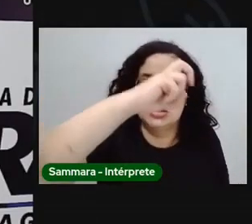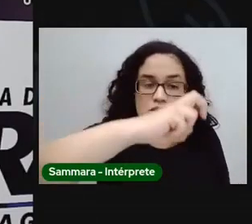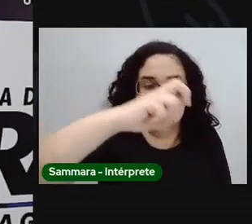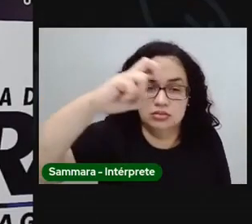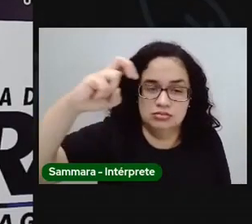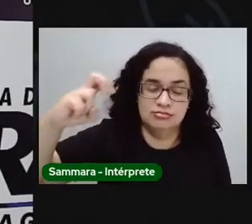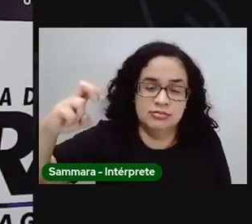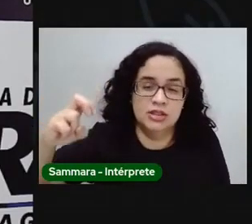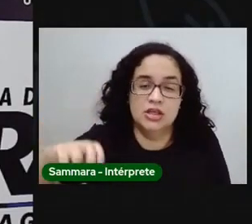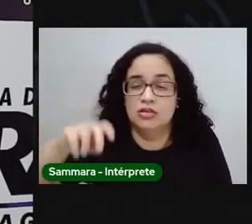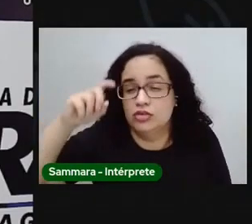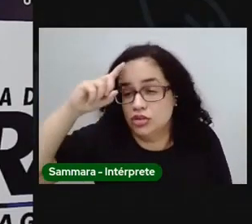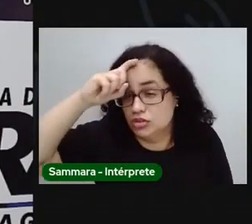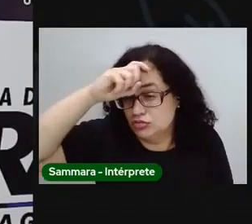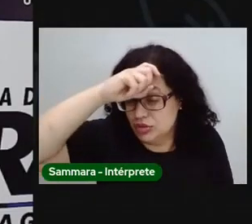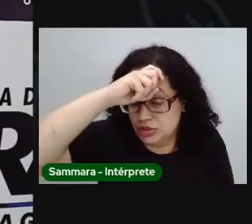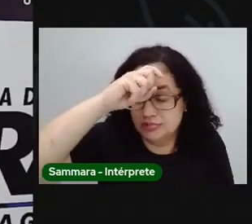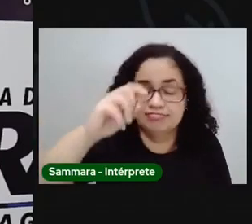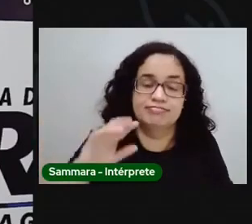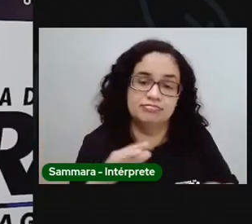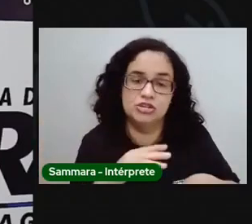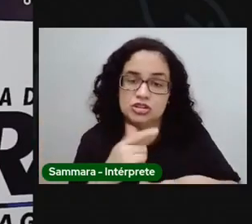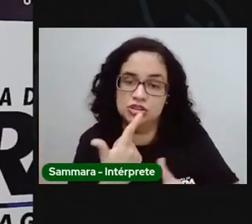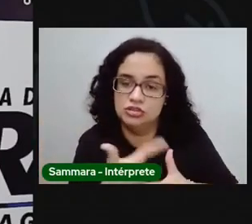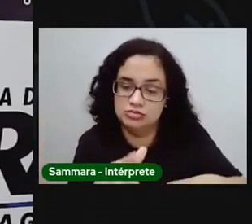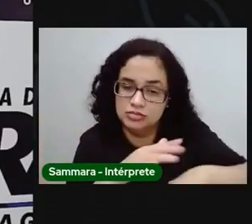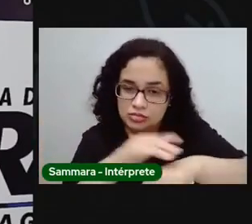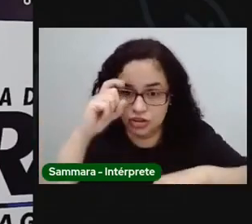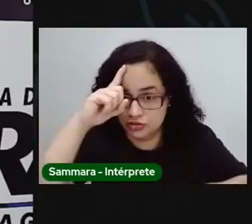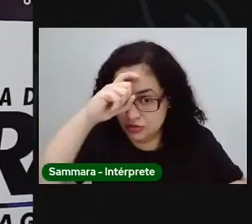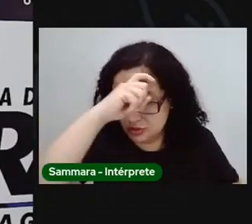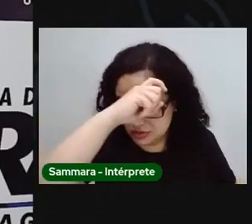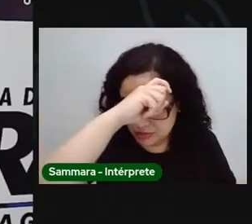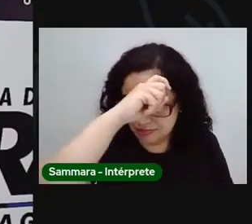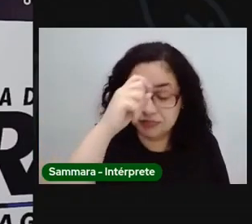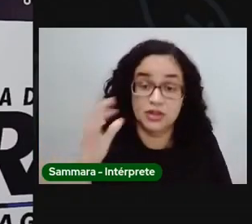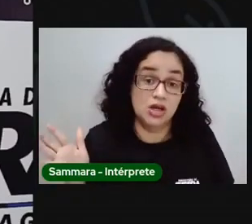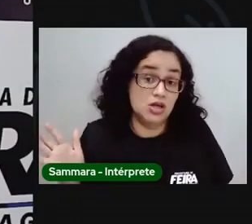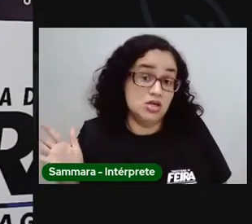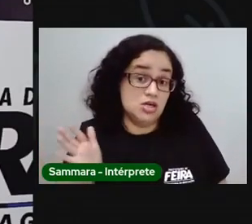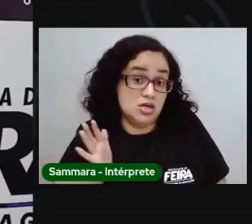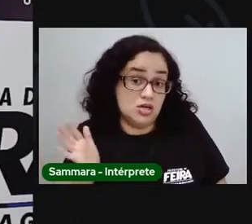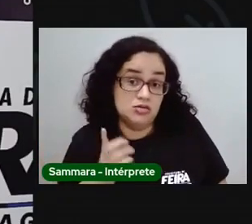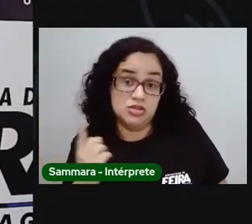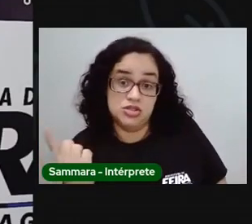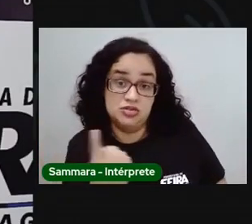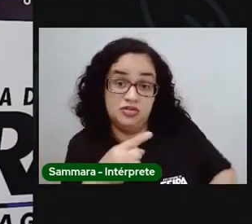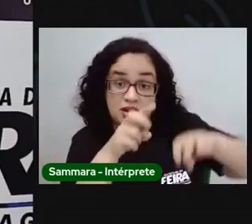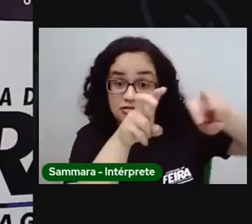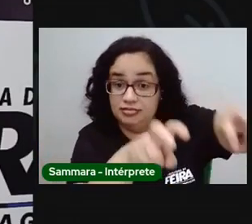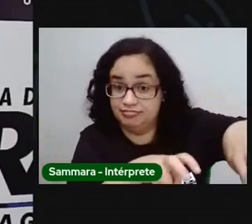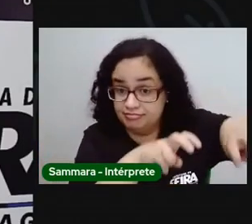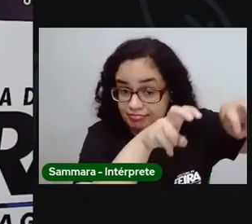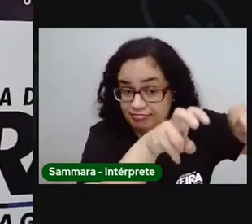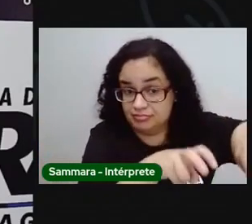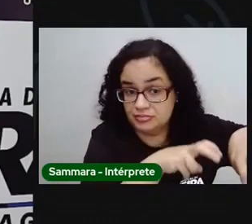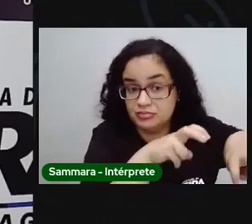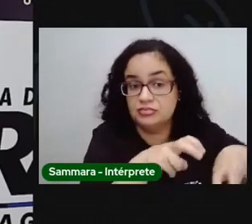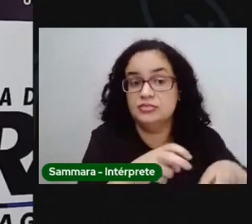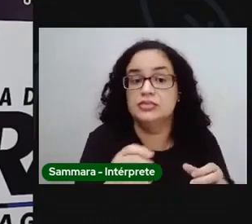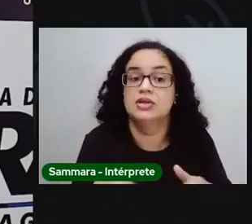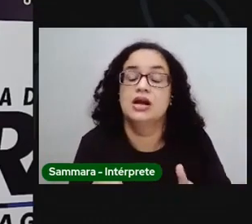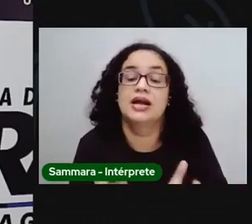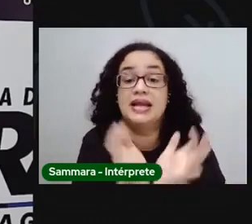terrível epidemia de cólera. Ricos se isolavam com a família nas fazendas e habitantes da vila queimavam ervas